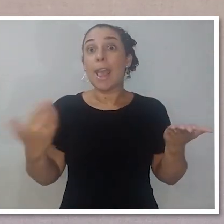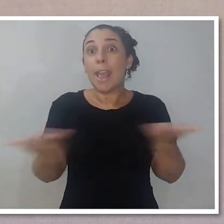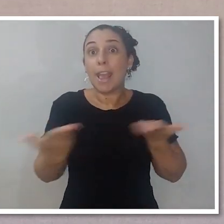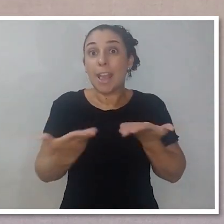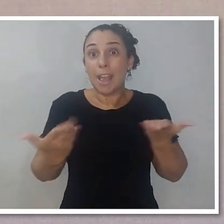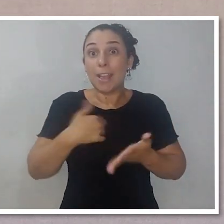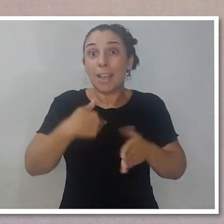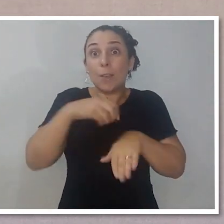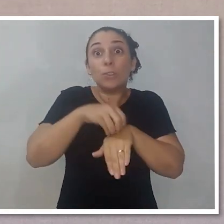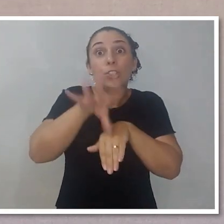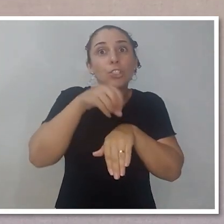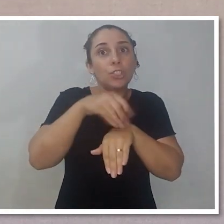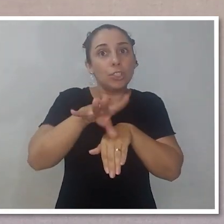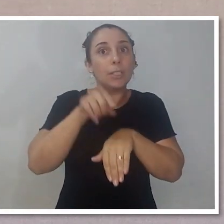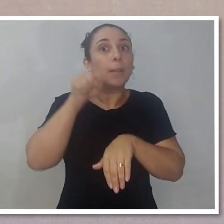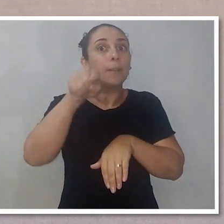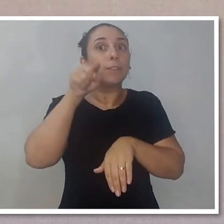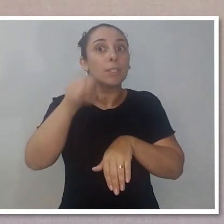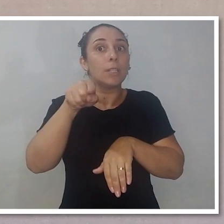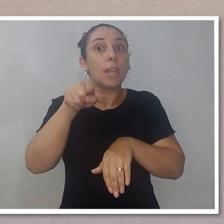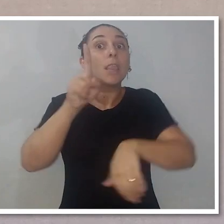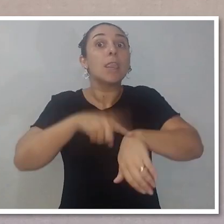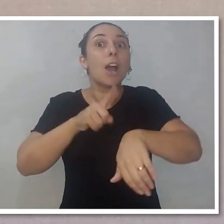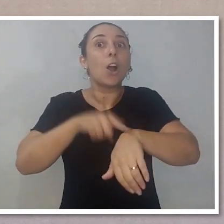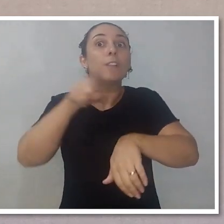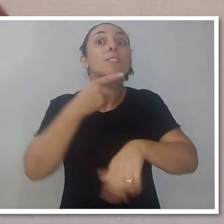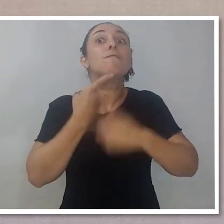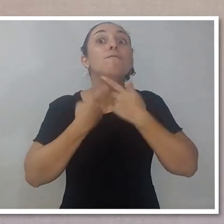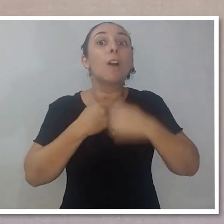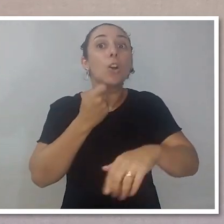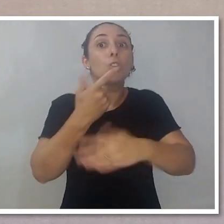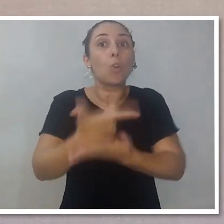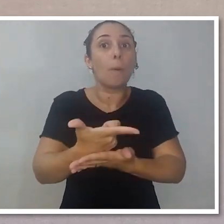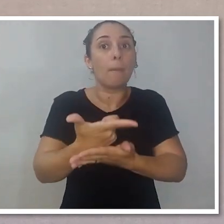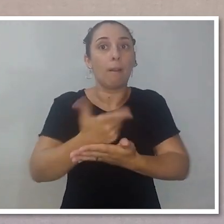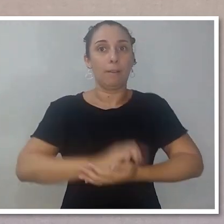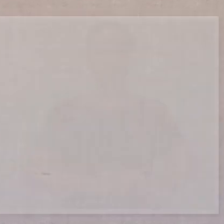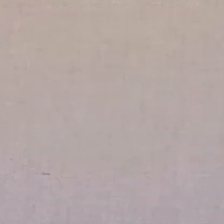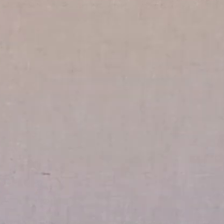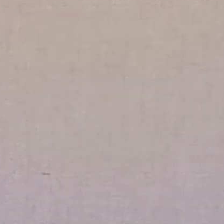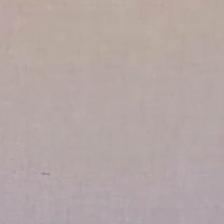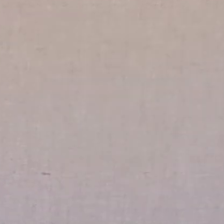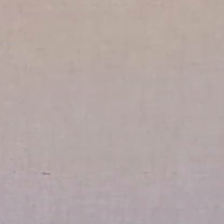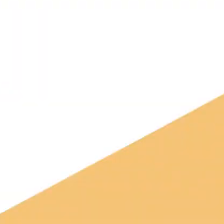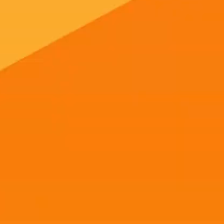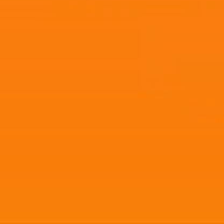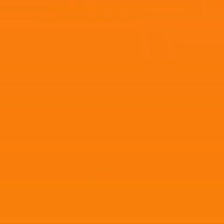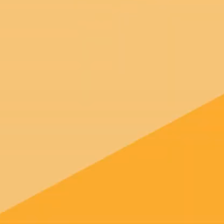deixa eu te dar algumas dicas para você levar em consideração antes de você comprar o seu.